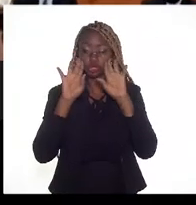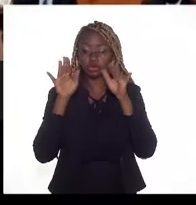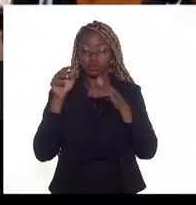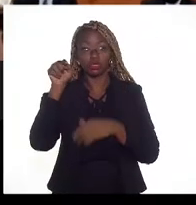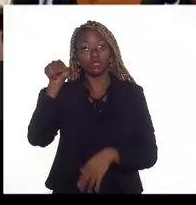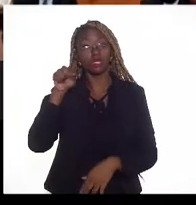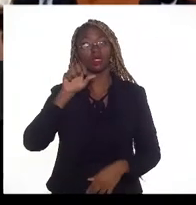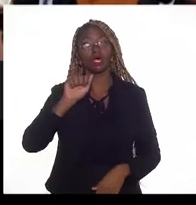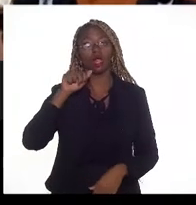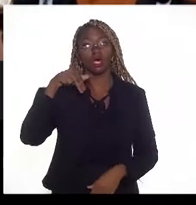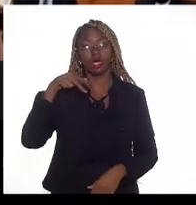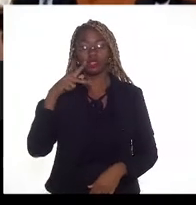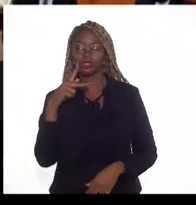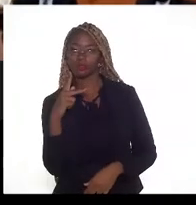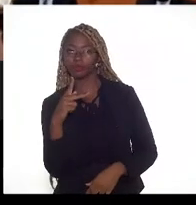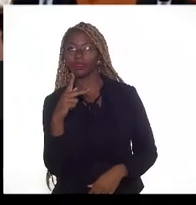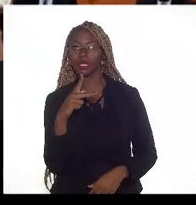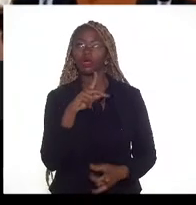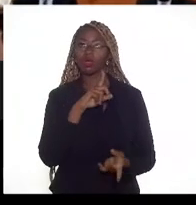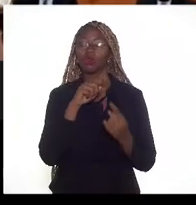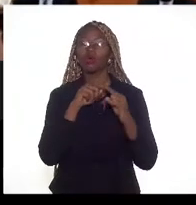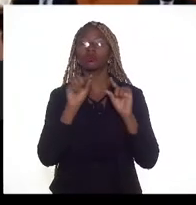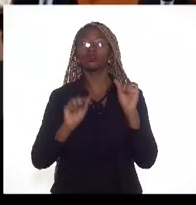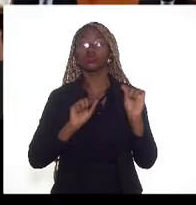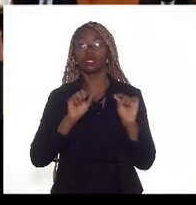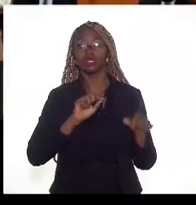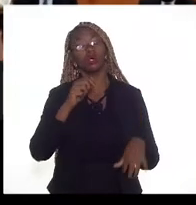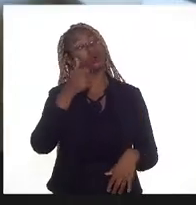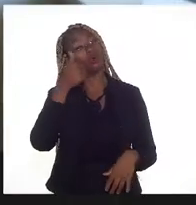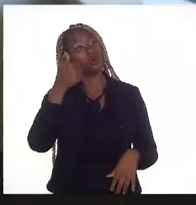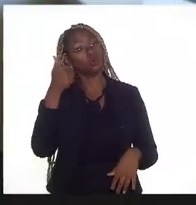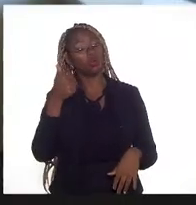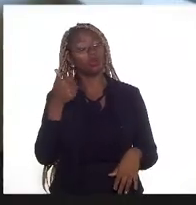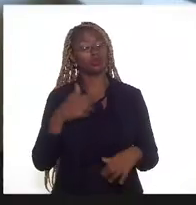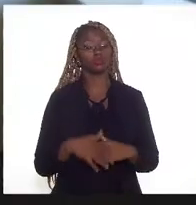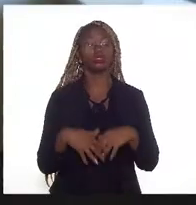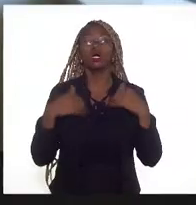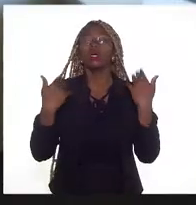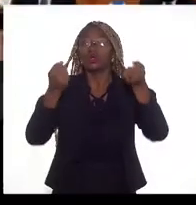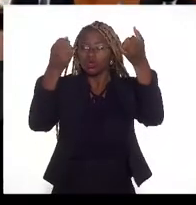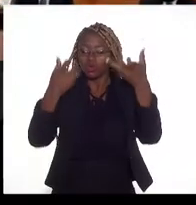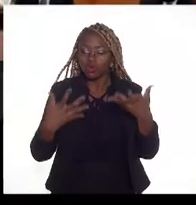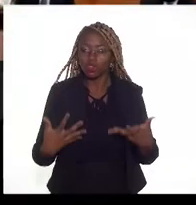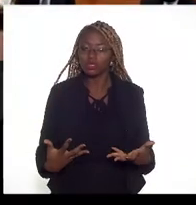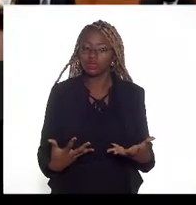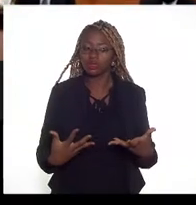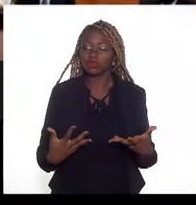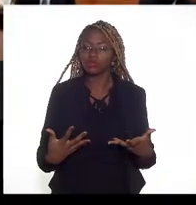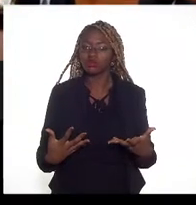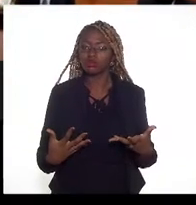ANP diz respeito. Um, qual a justificativa para o alto